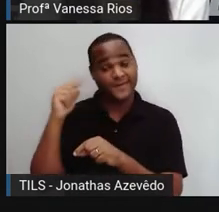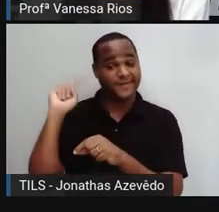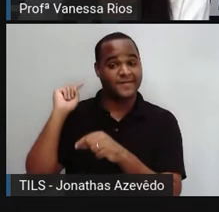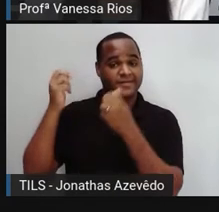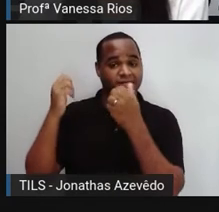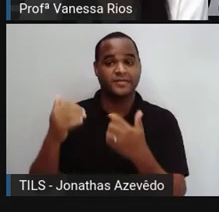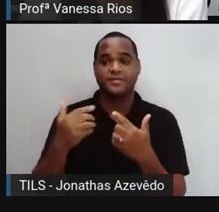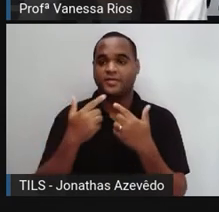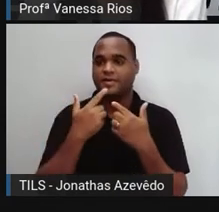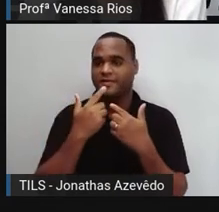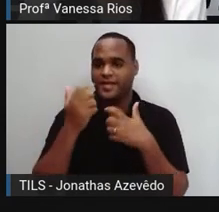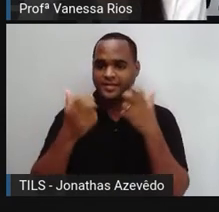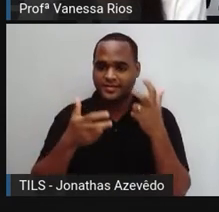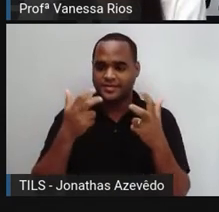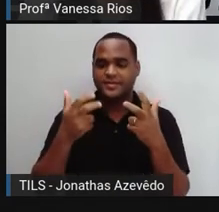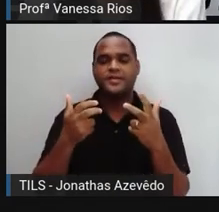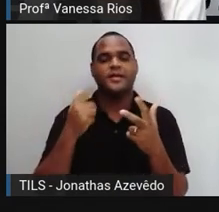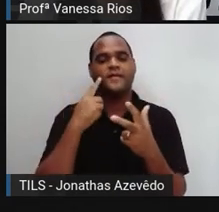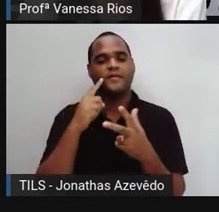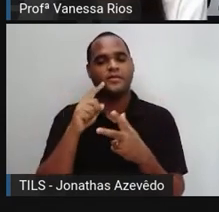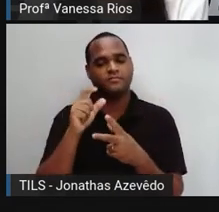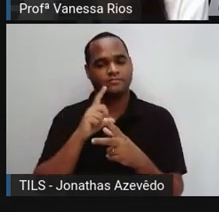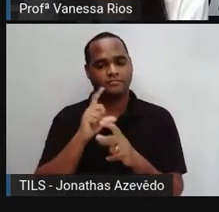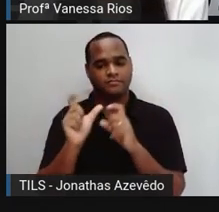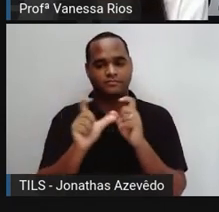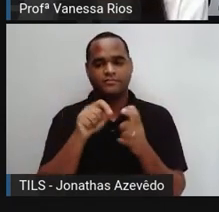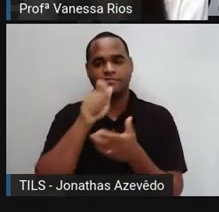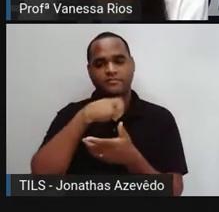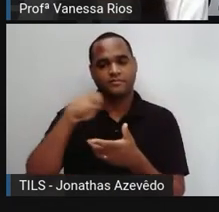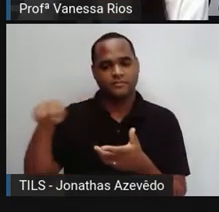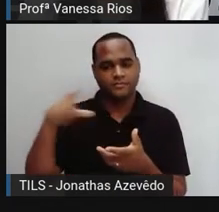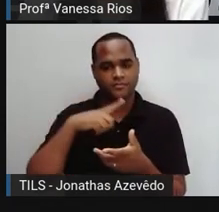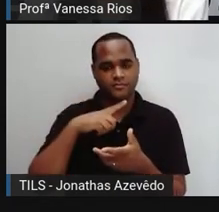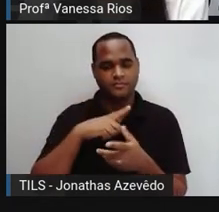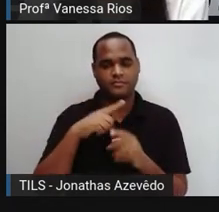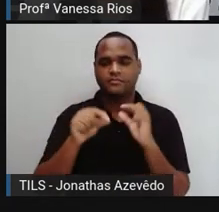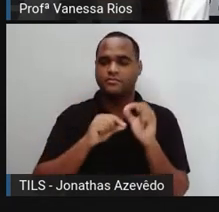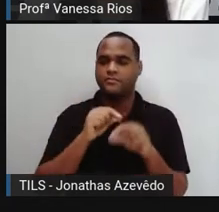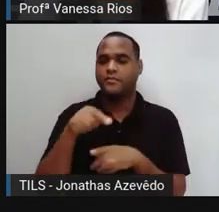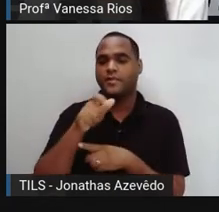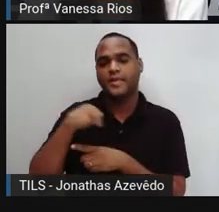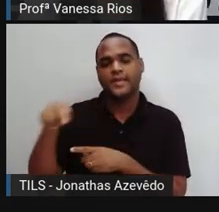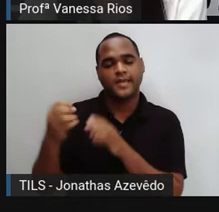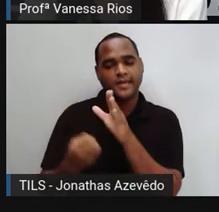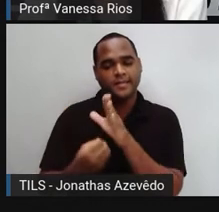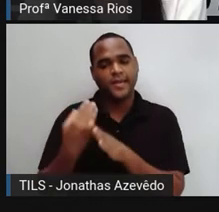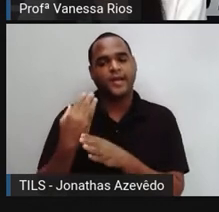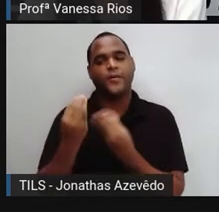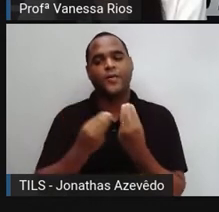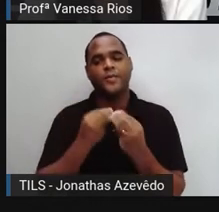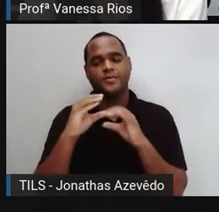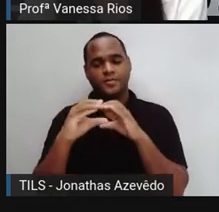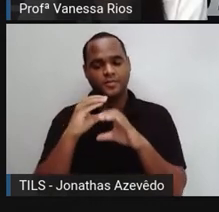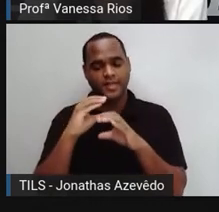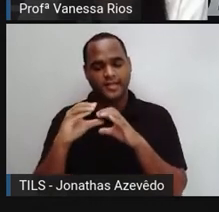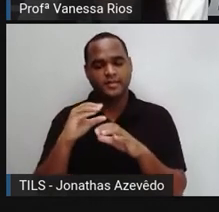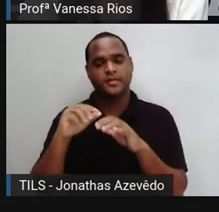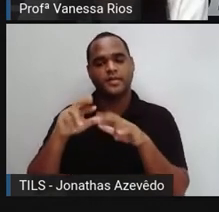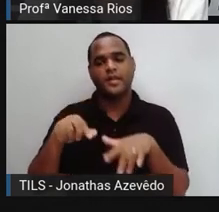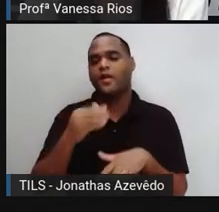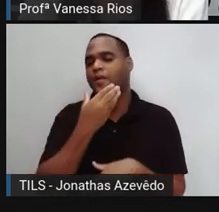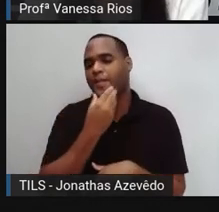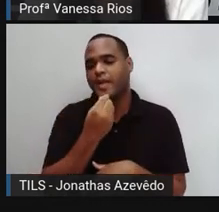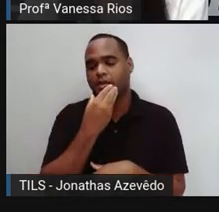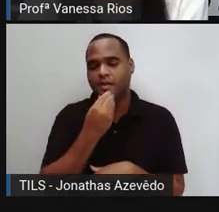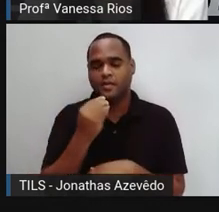fala precede a escrita. Ou seja, a escrita foi criada a partir da comunicação entre os homens,